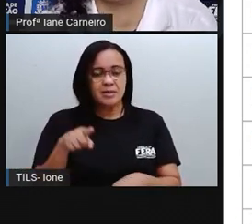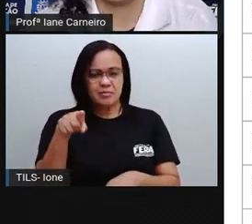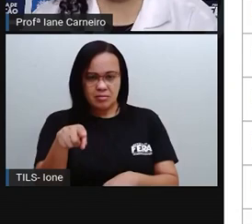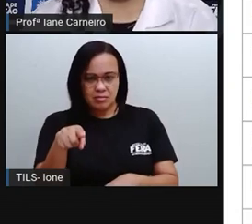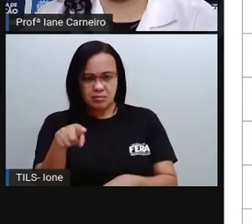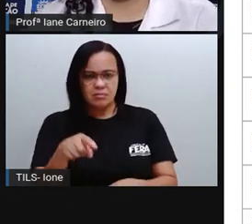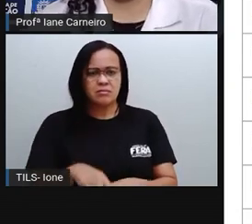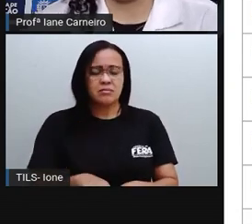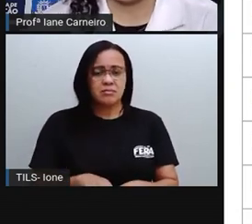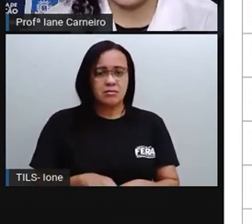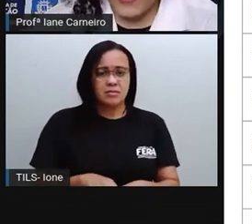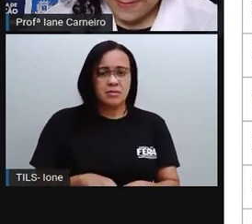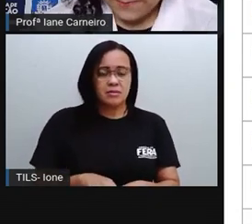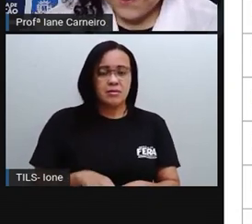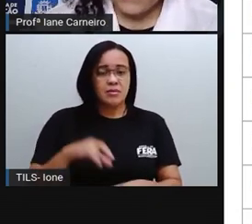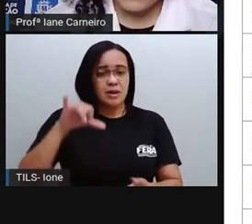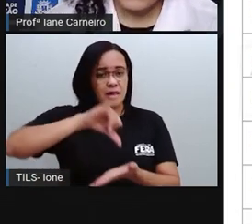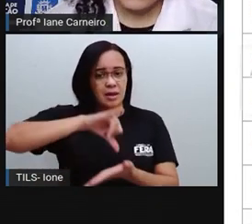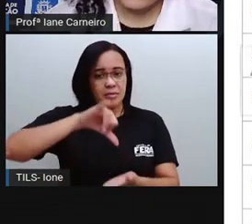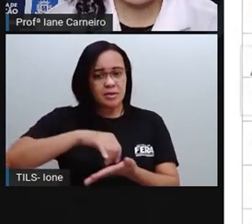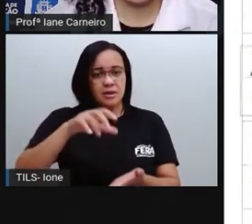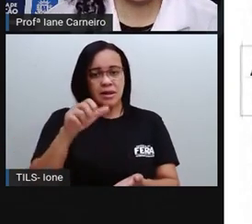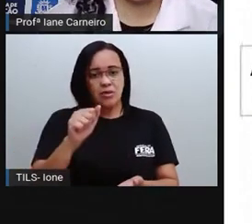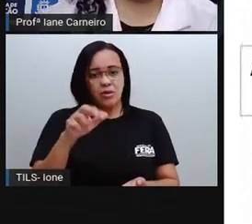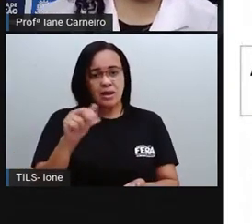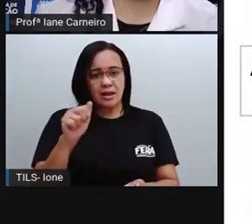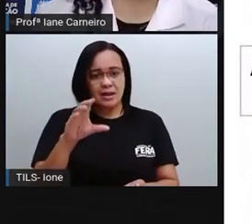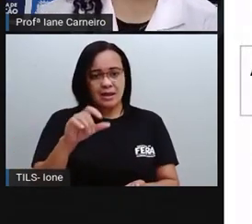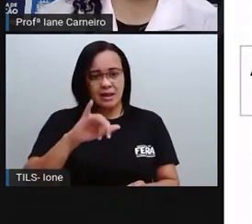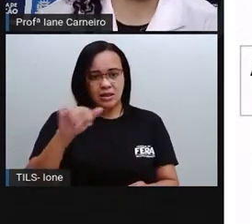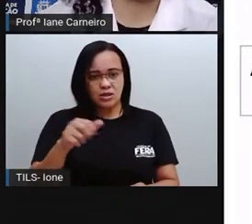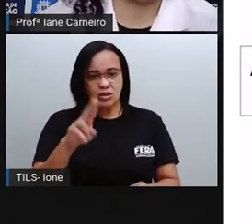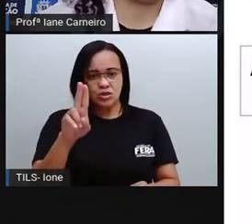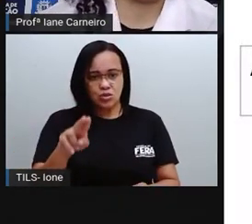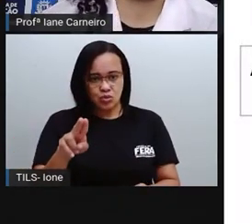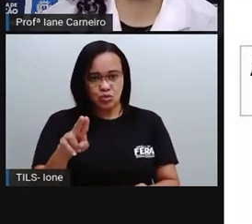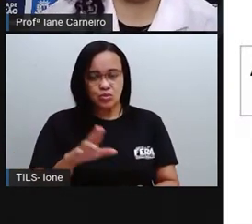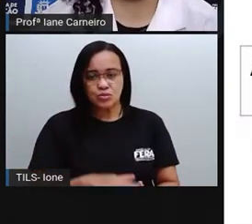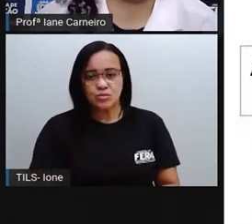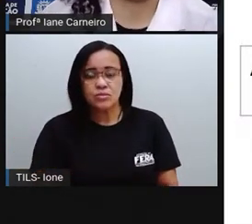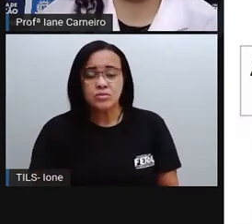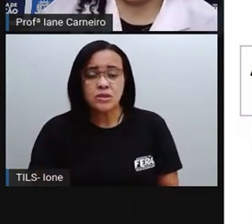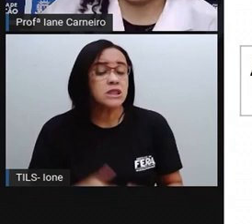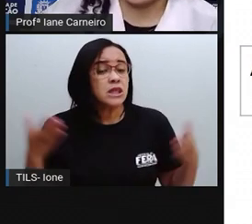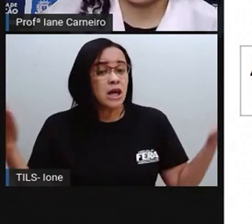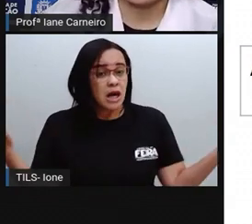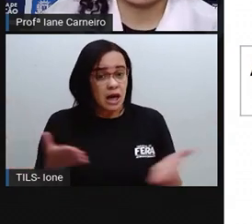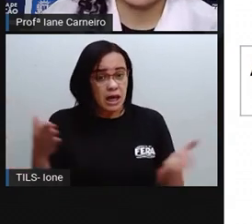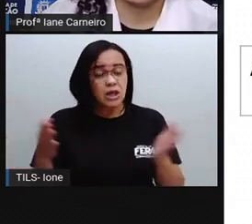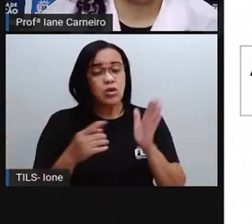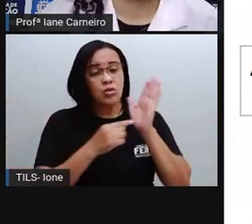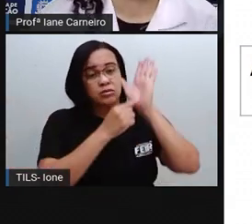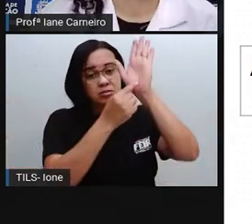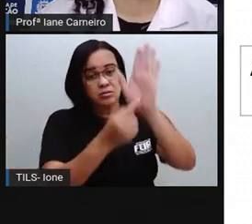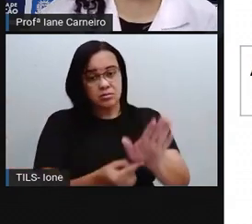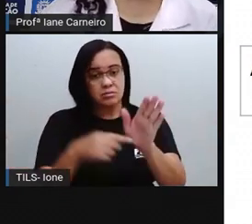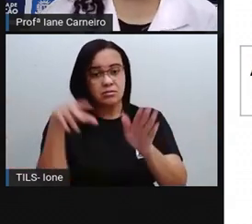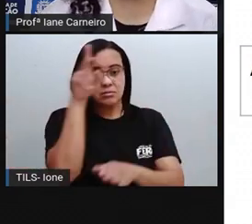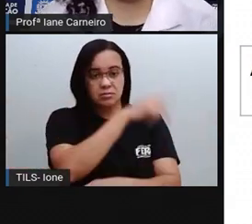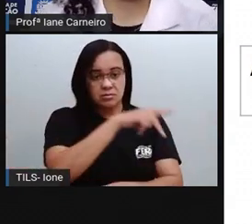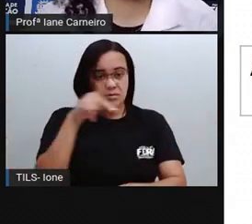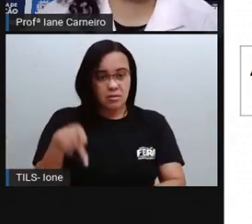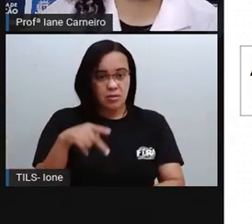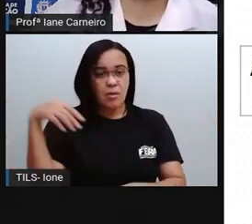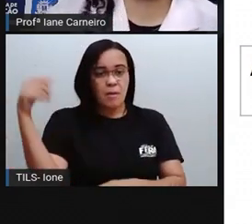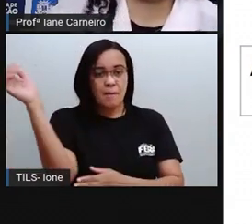Sergipense, tá joia? A Pro trouxe aqui as bandeiras, né, desses estados pra vocês conhecerem, tá bom? E aí